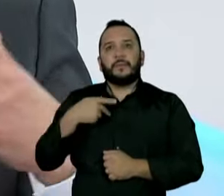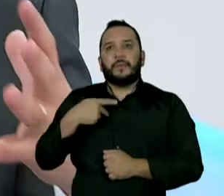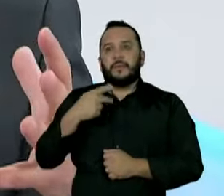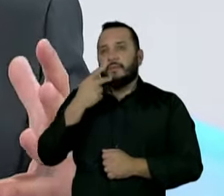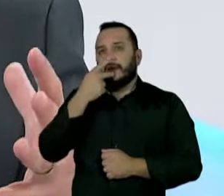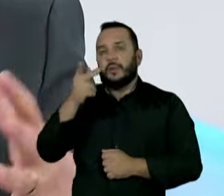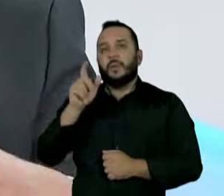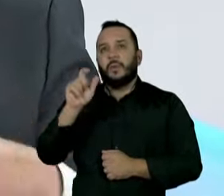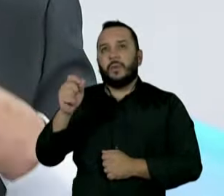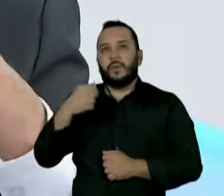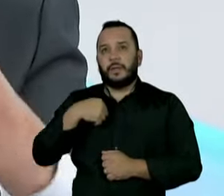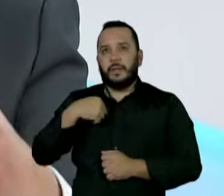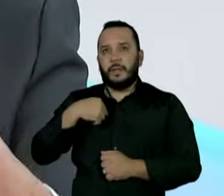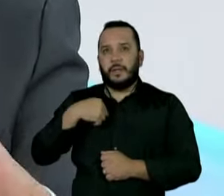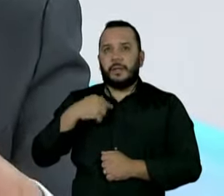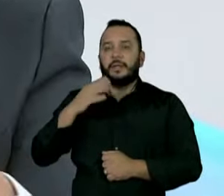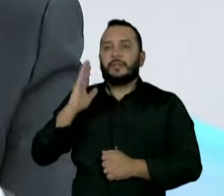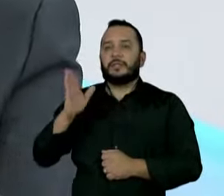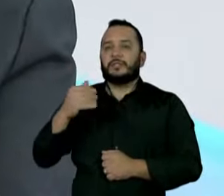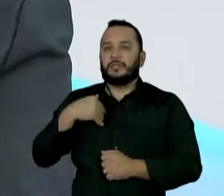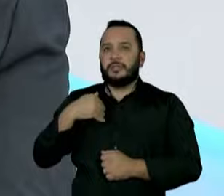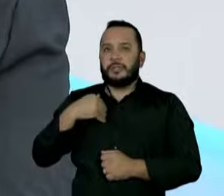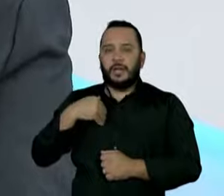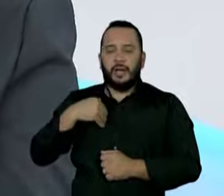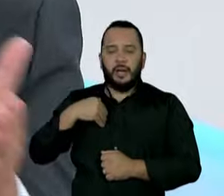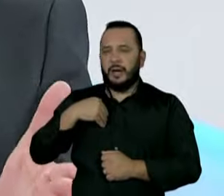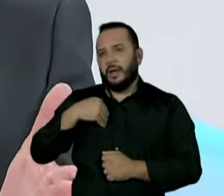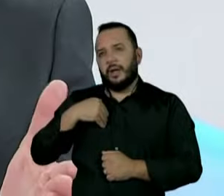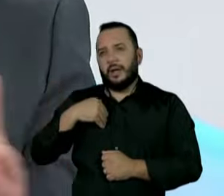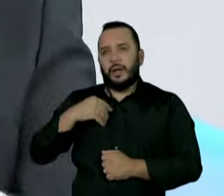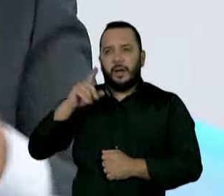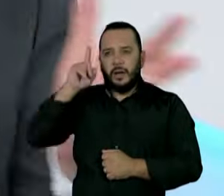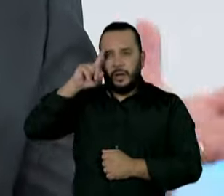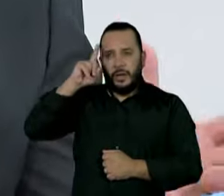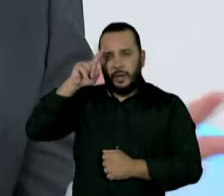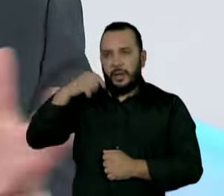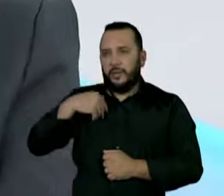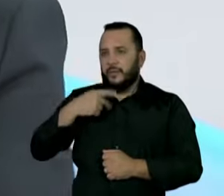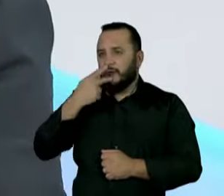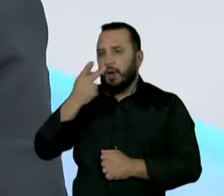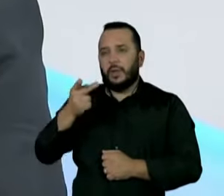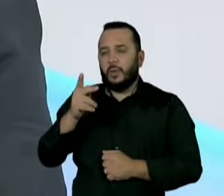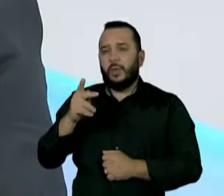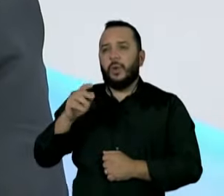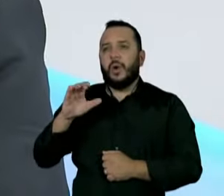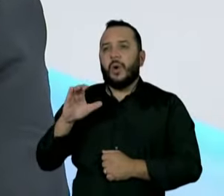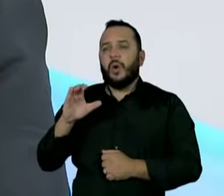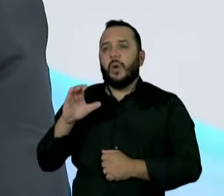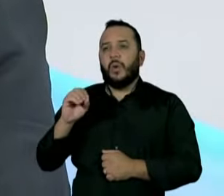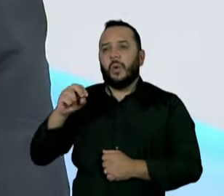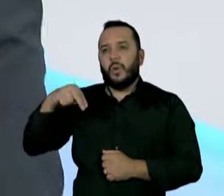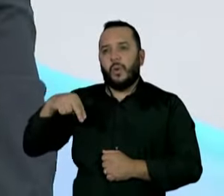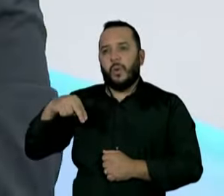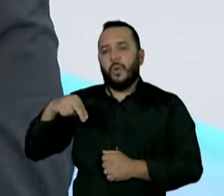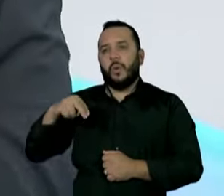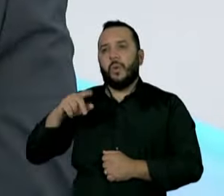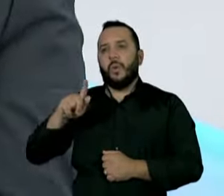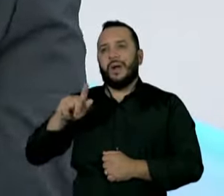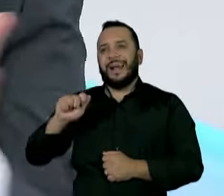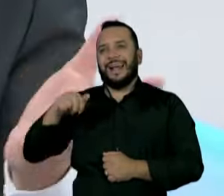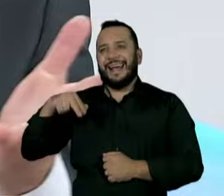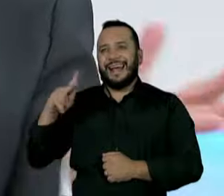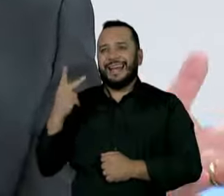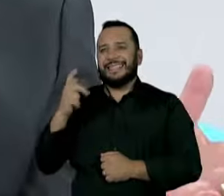Chamando Congonhas de Congonha. Acho foi cumbica de cambica. Quer dizer, umas coisas meio assim, fora de propósito. Mas